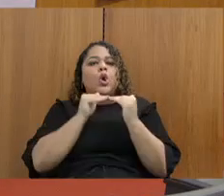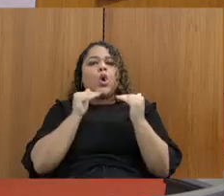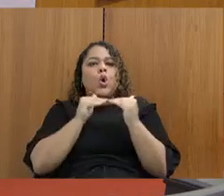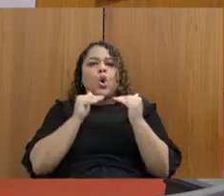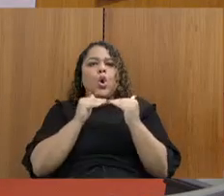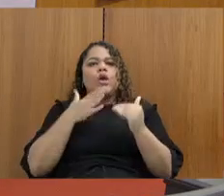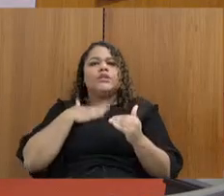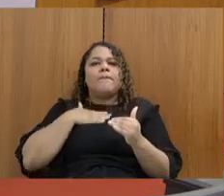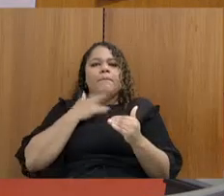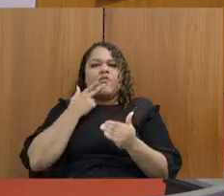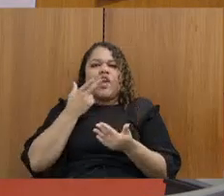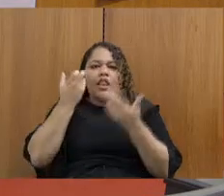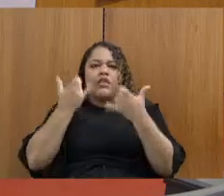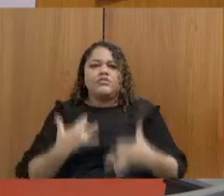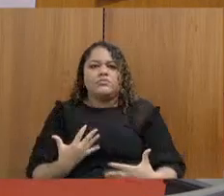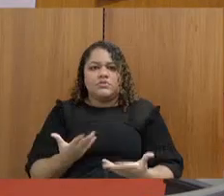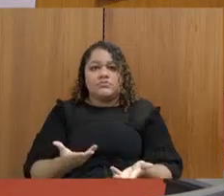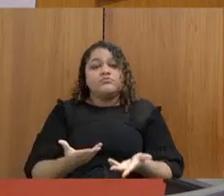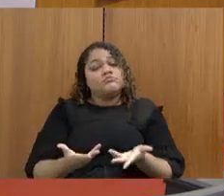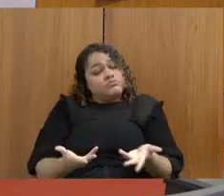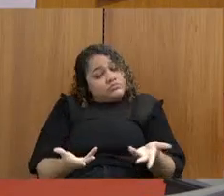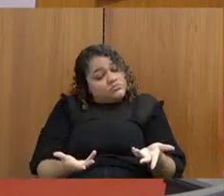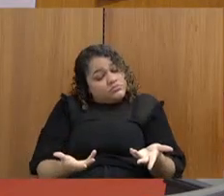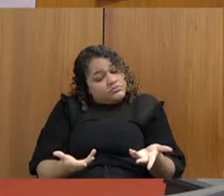minhas afirmações. Então,